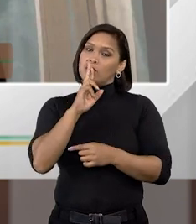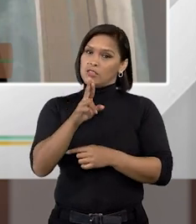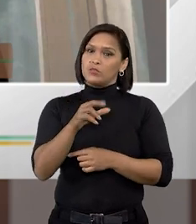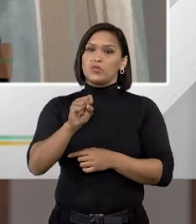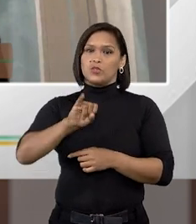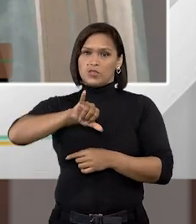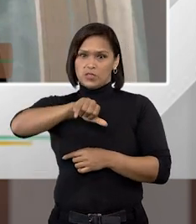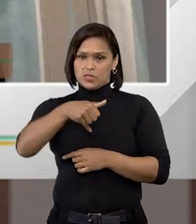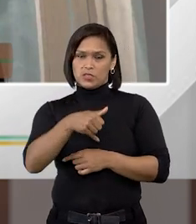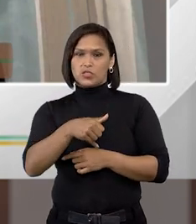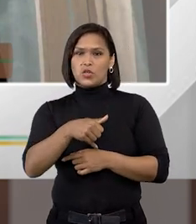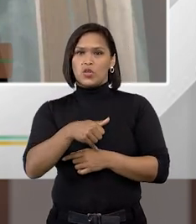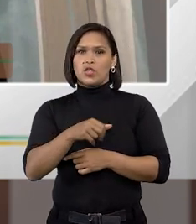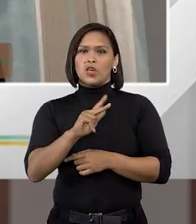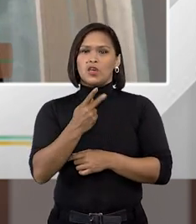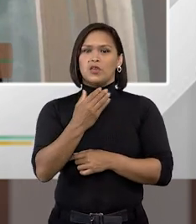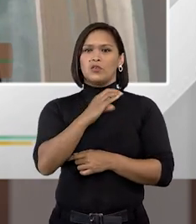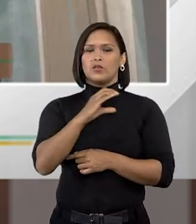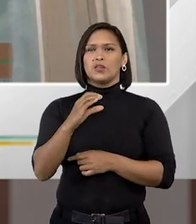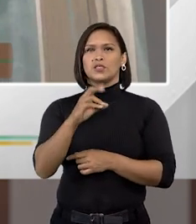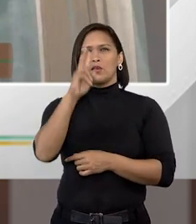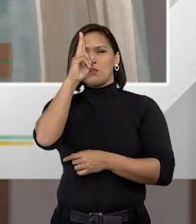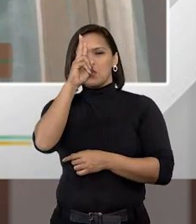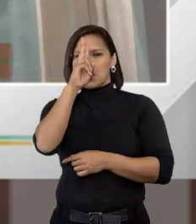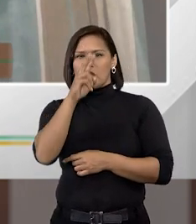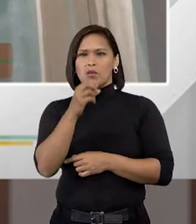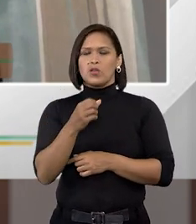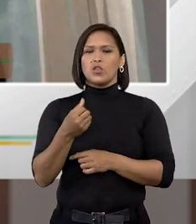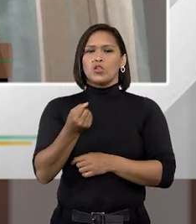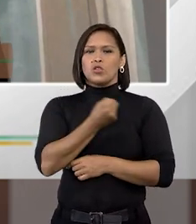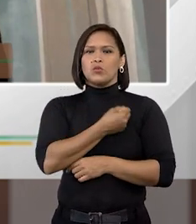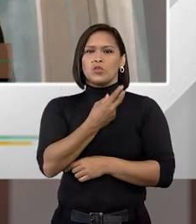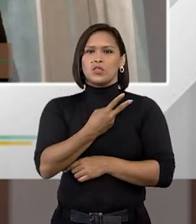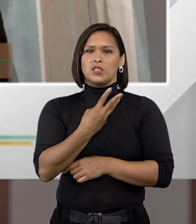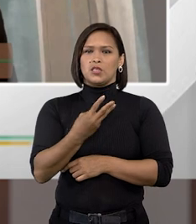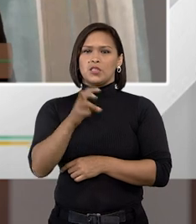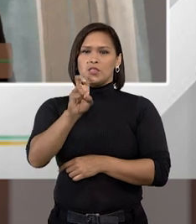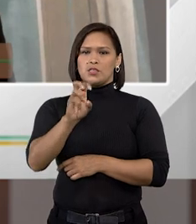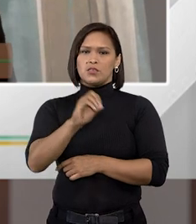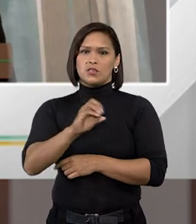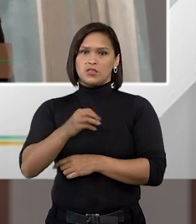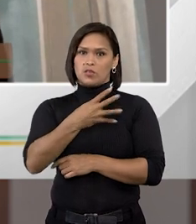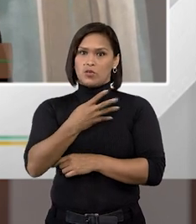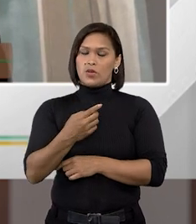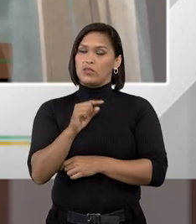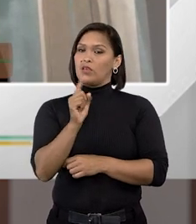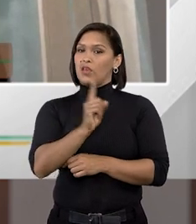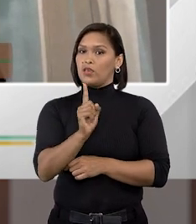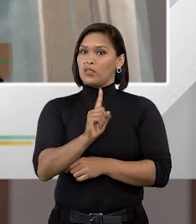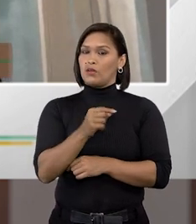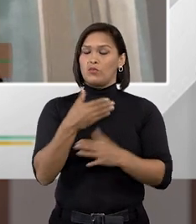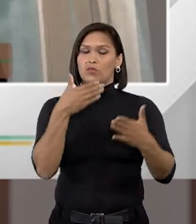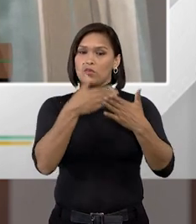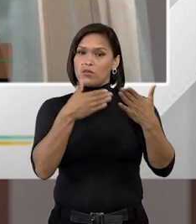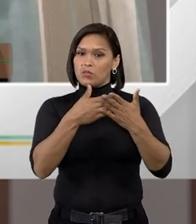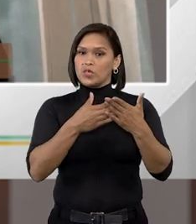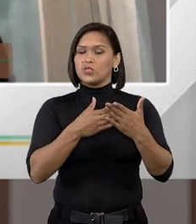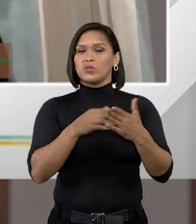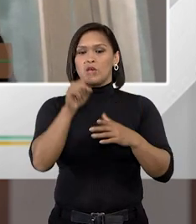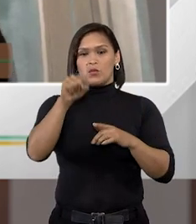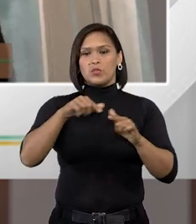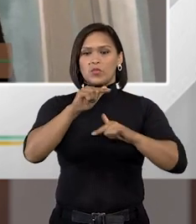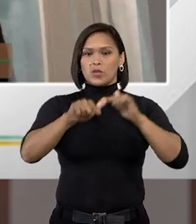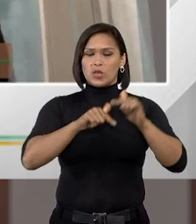pelo STJ em um habeas corpus salvo engano um habeas corpus de número 35004 é que não não há impedimento para que o